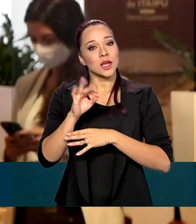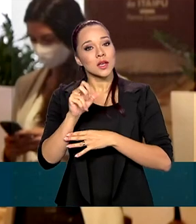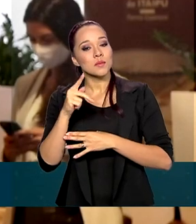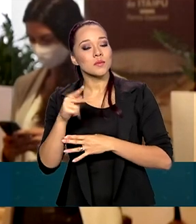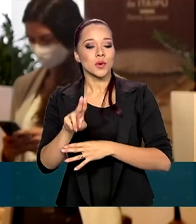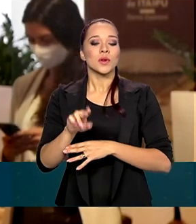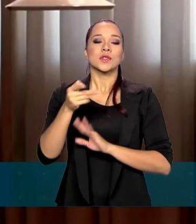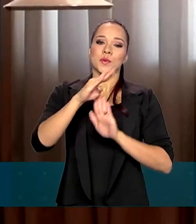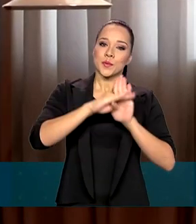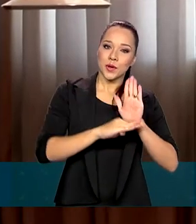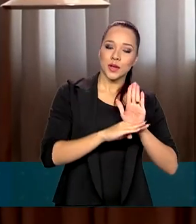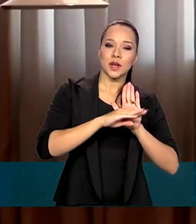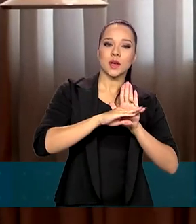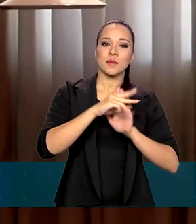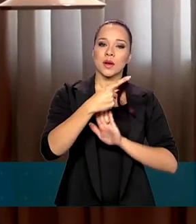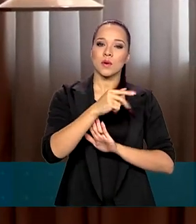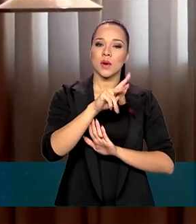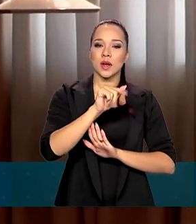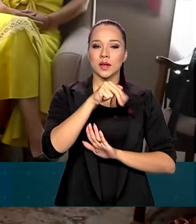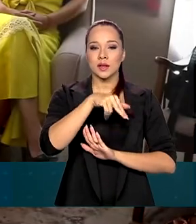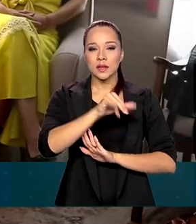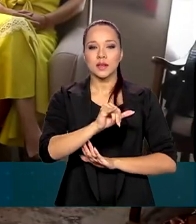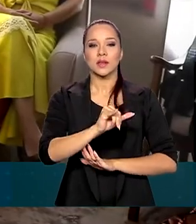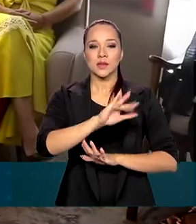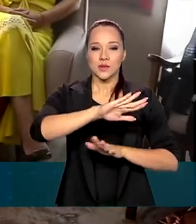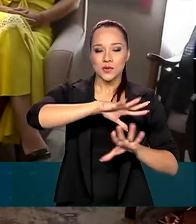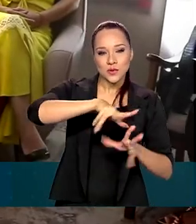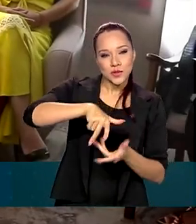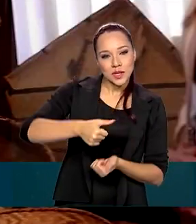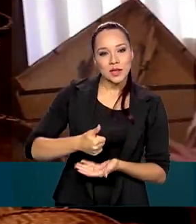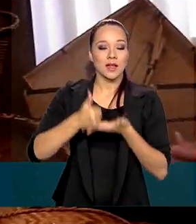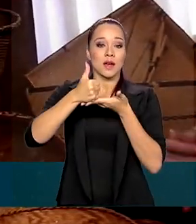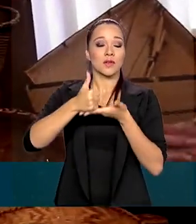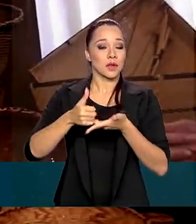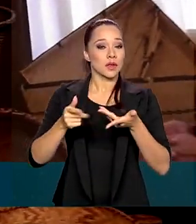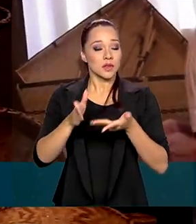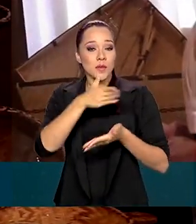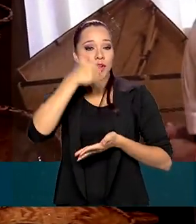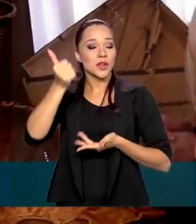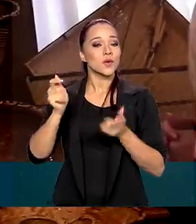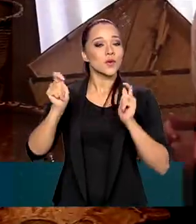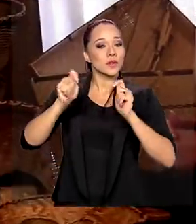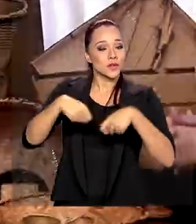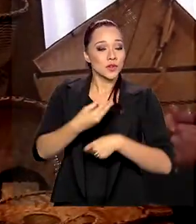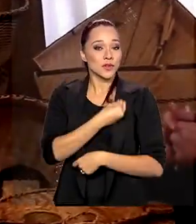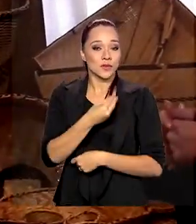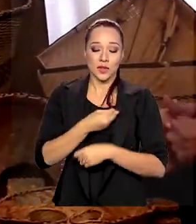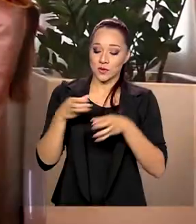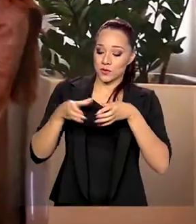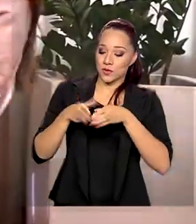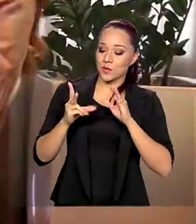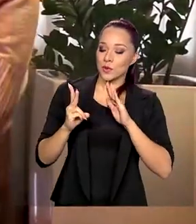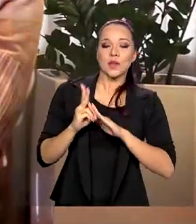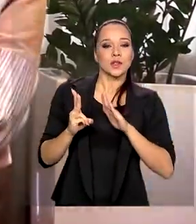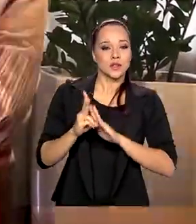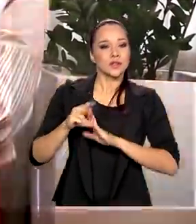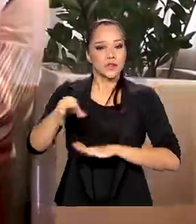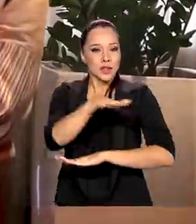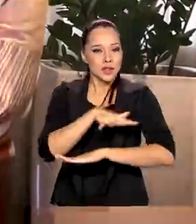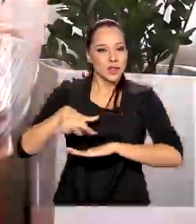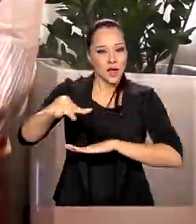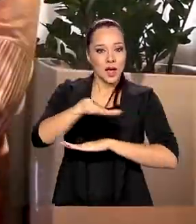sobre o programa Guarani Sustentável, de melhoria das condições de vida das comunidades indígenas assentadas na área da